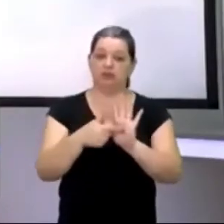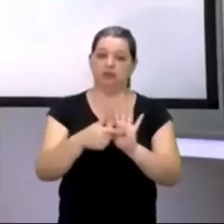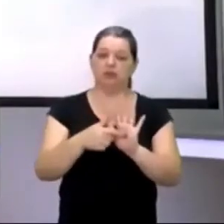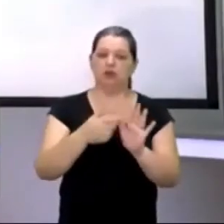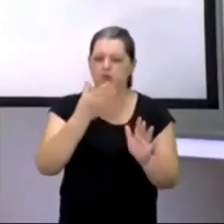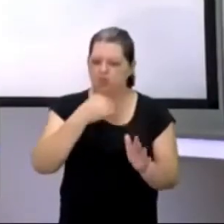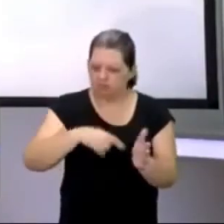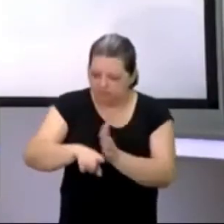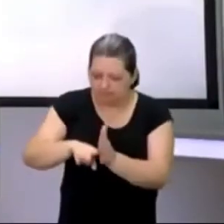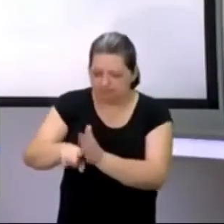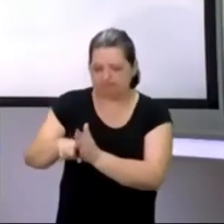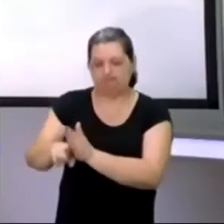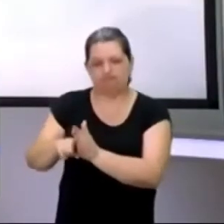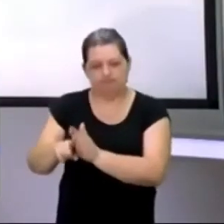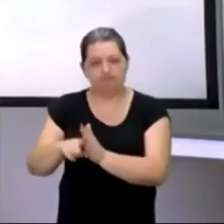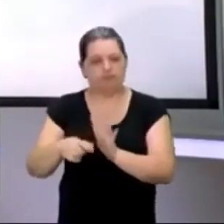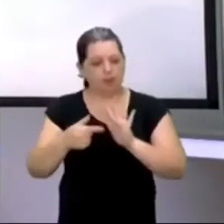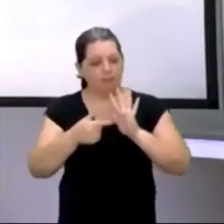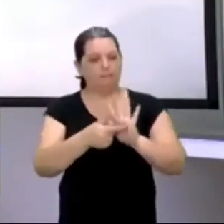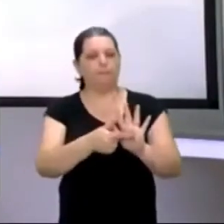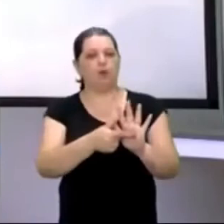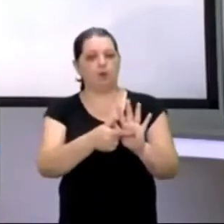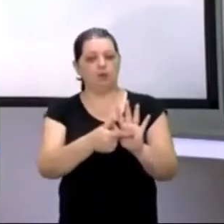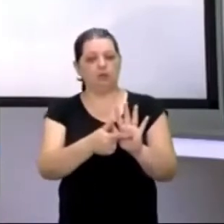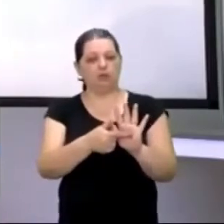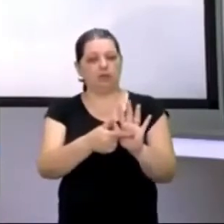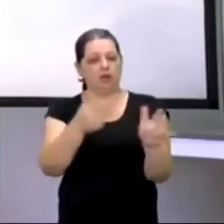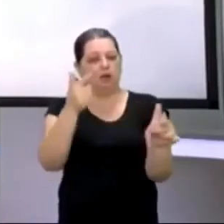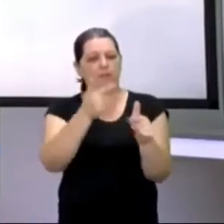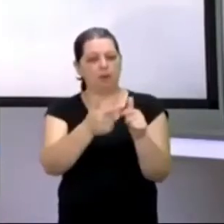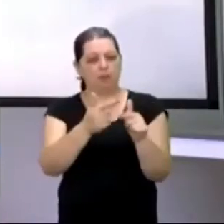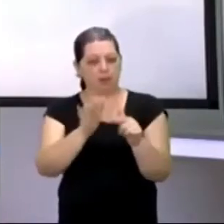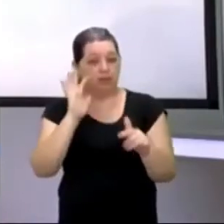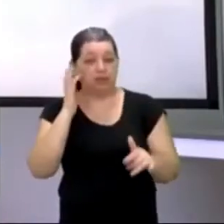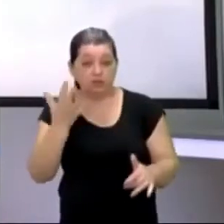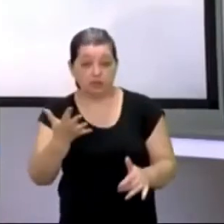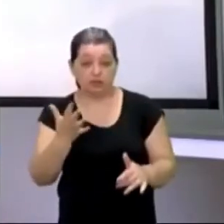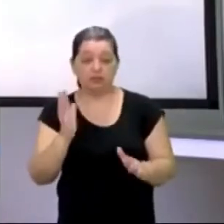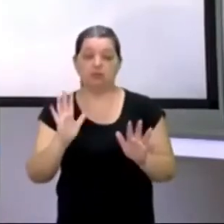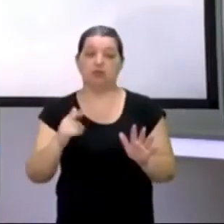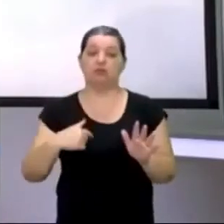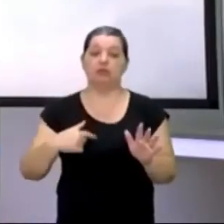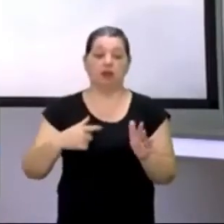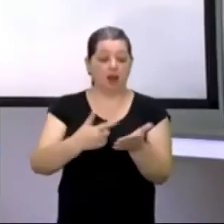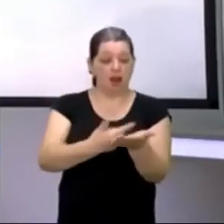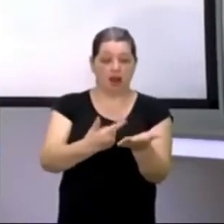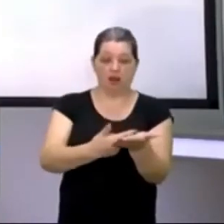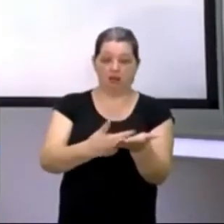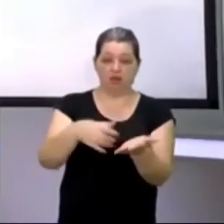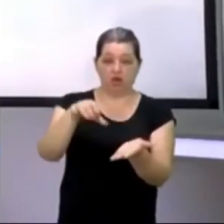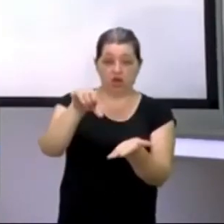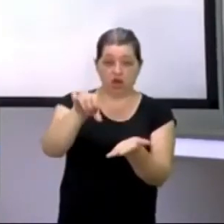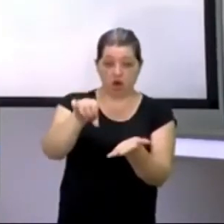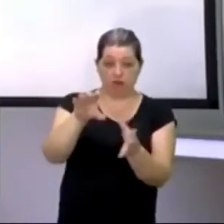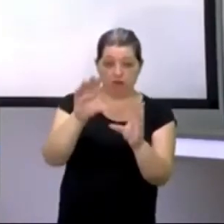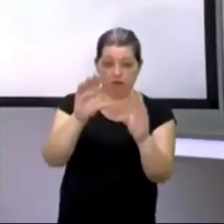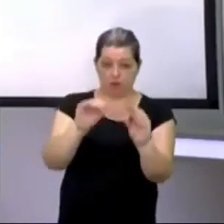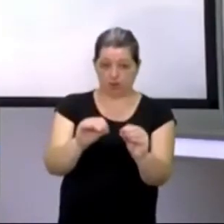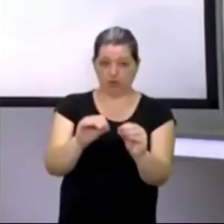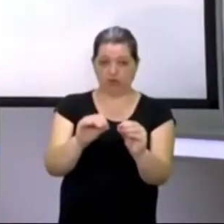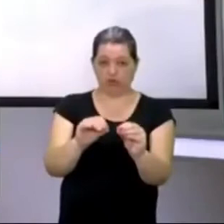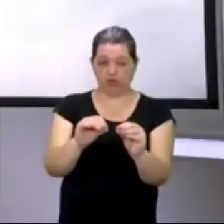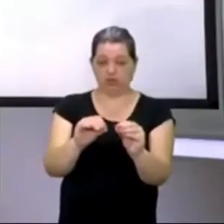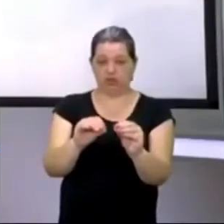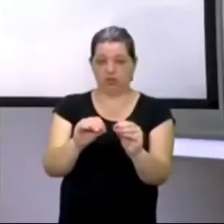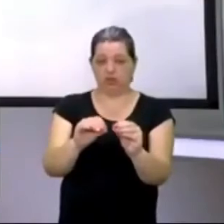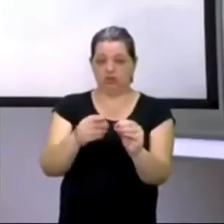ele vai lá e apresenta a solução para o problema. Neste livro, a gente sabe que as nove noites foram as nove noites que o Manuel Pernas passou com